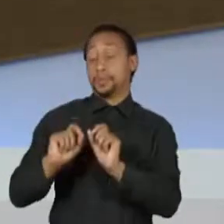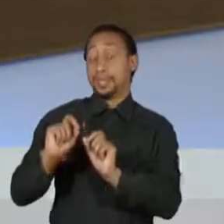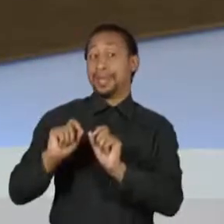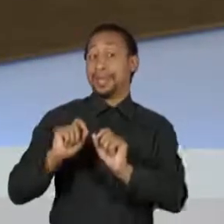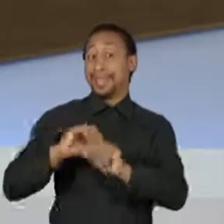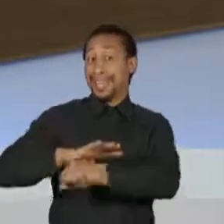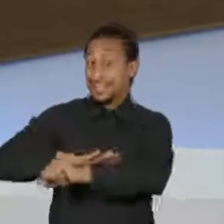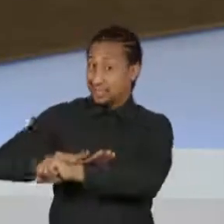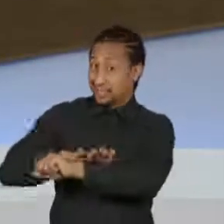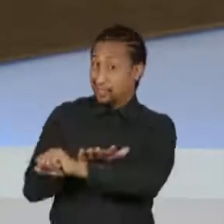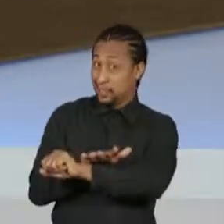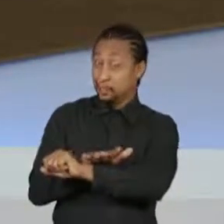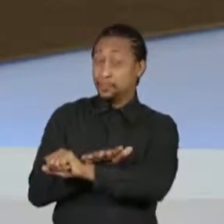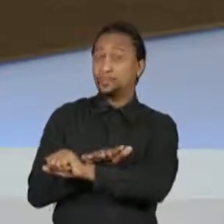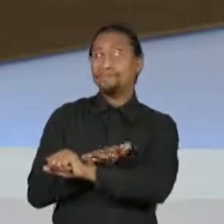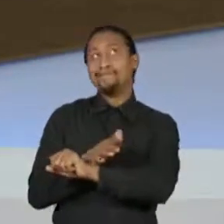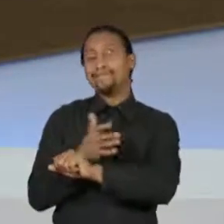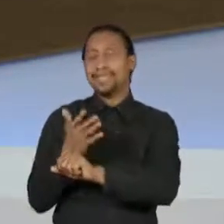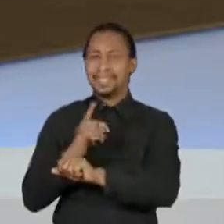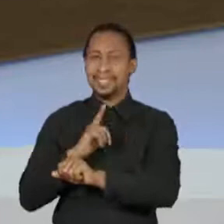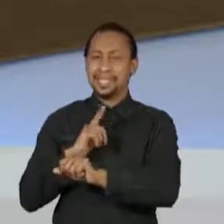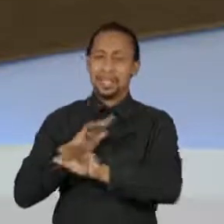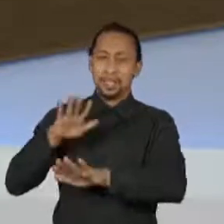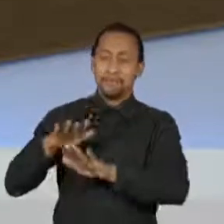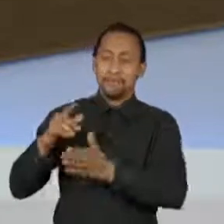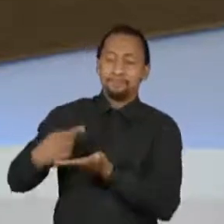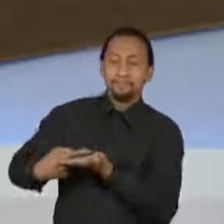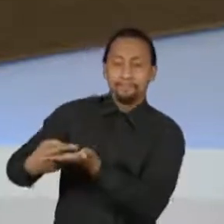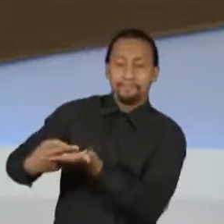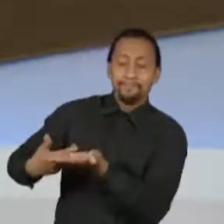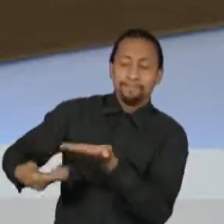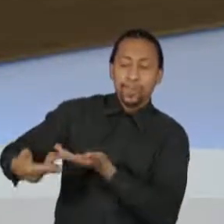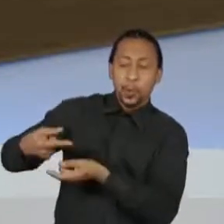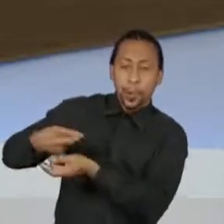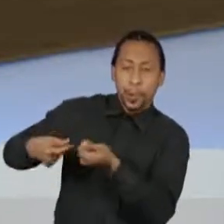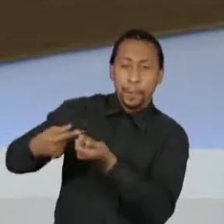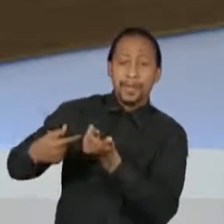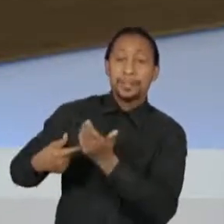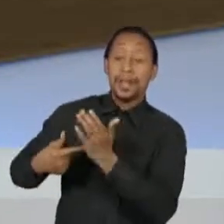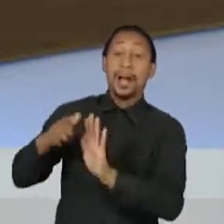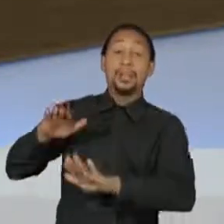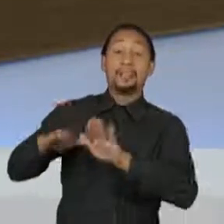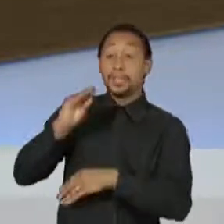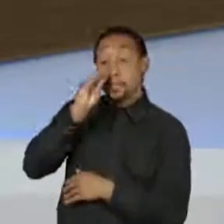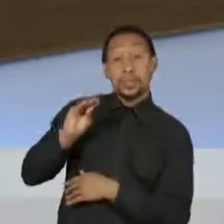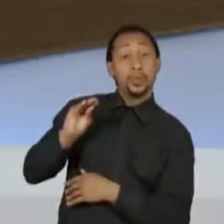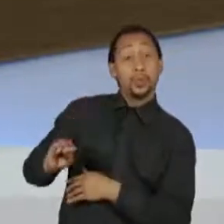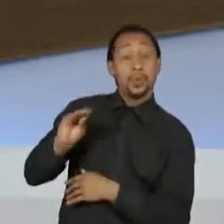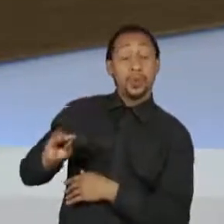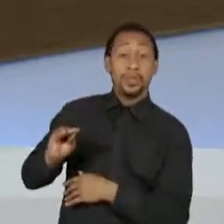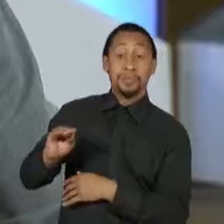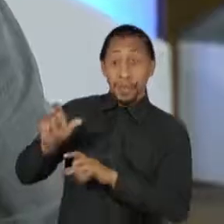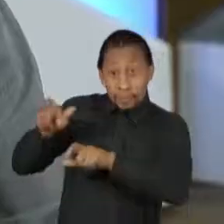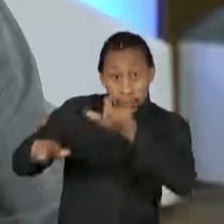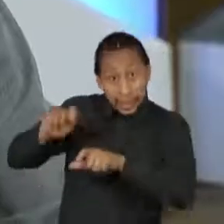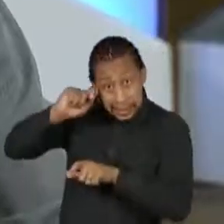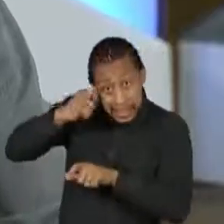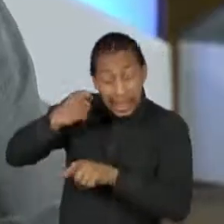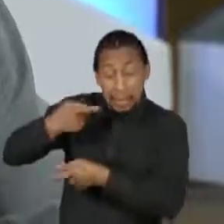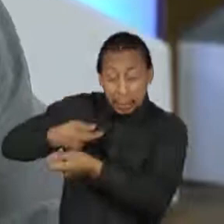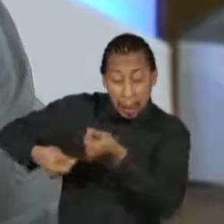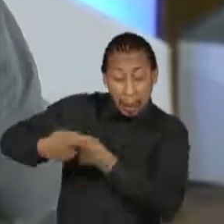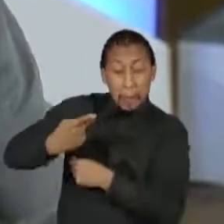positivo da nossa população quando a gente está falando do PIB, por exemplo. E aí eu trago uma pesquisa do Instituto Locomotiva, que diz que nós,